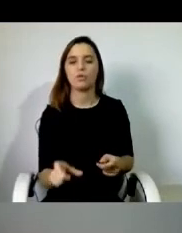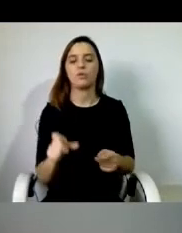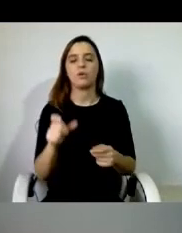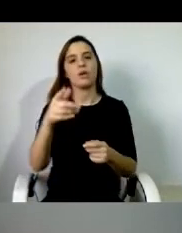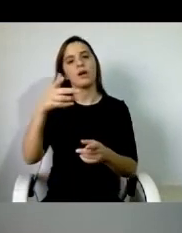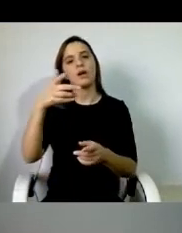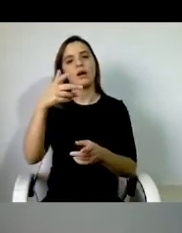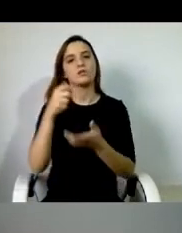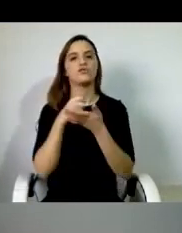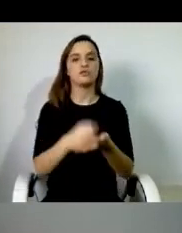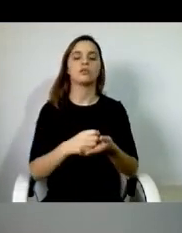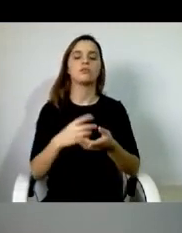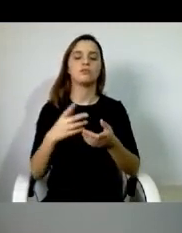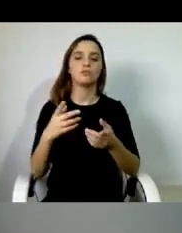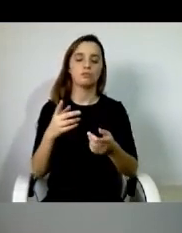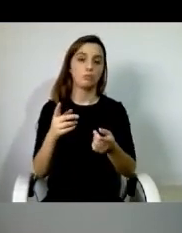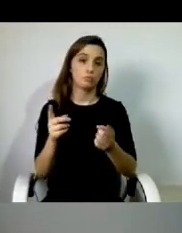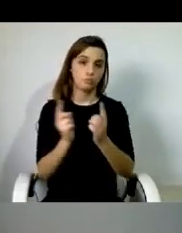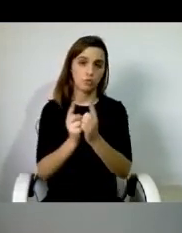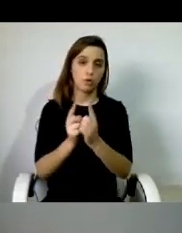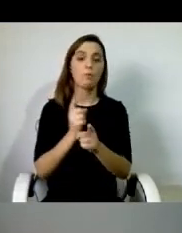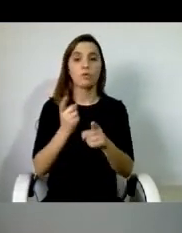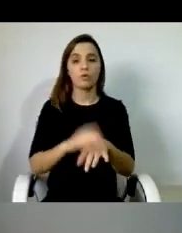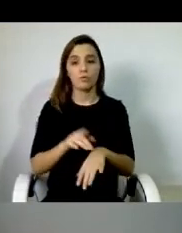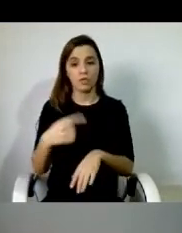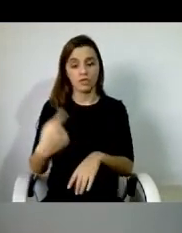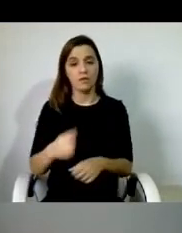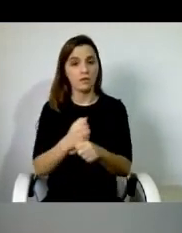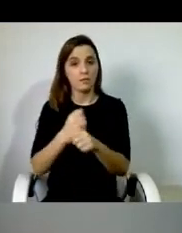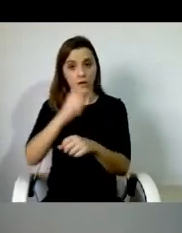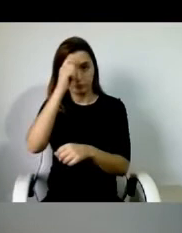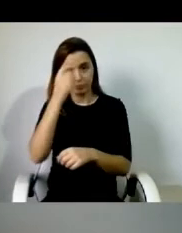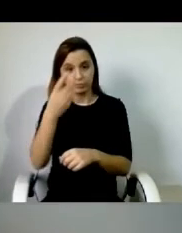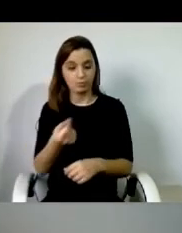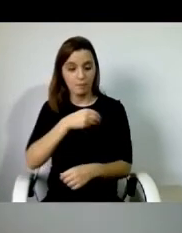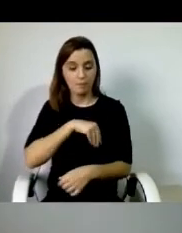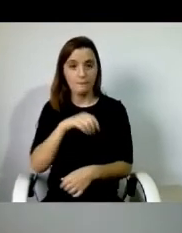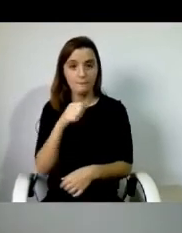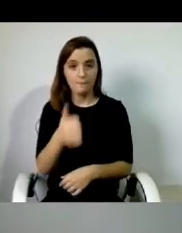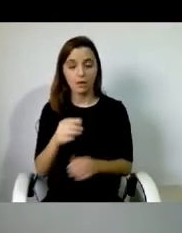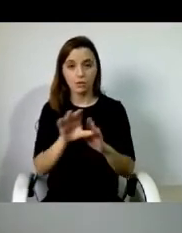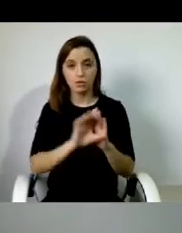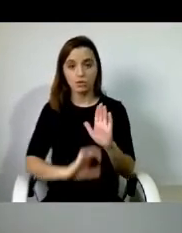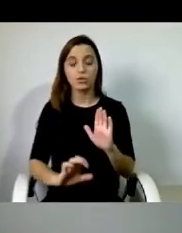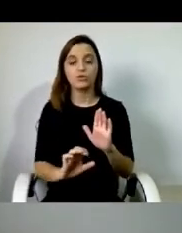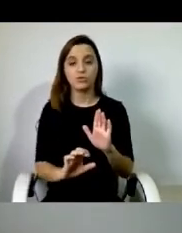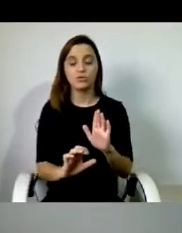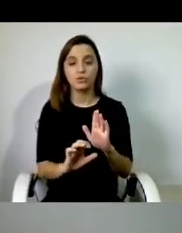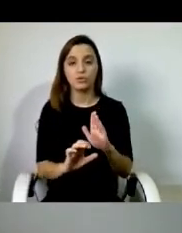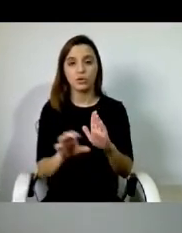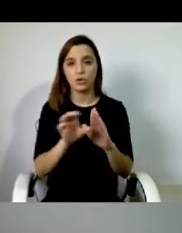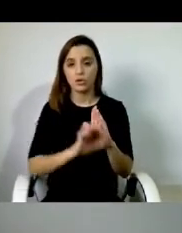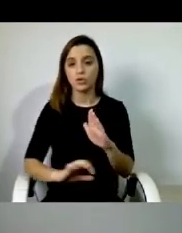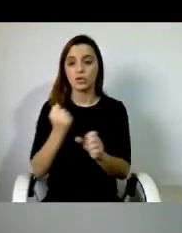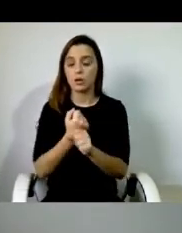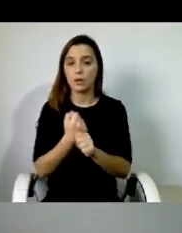ser um trabalho digno, bem remunerado e com condições laborais